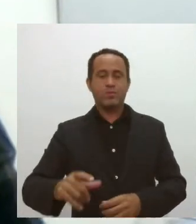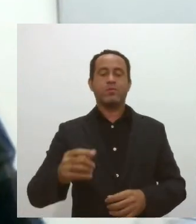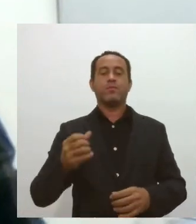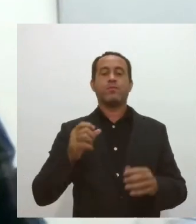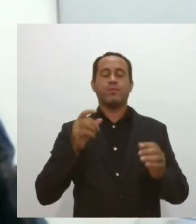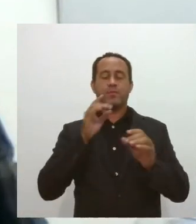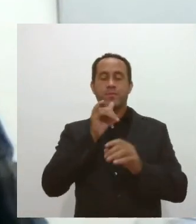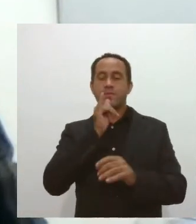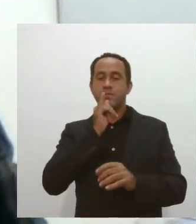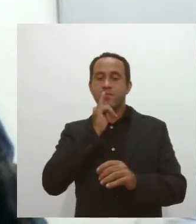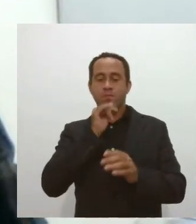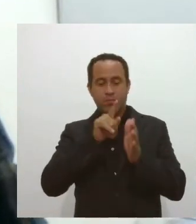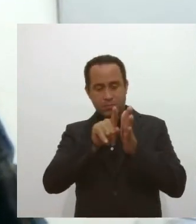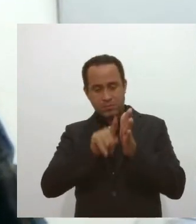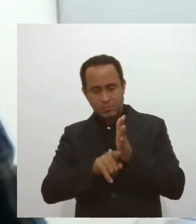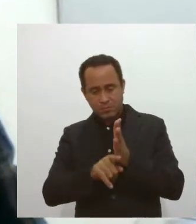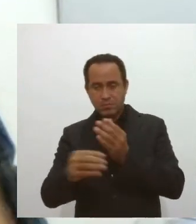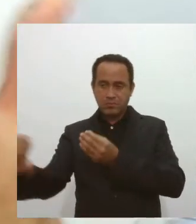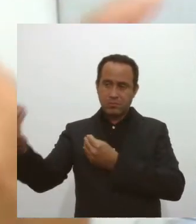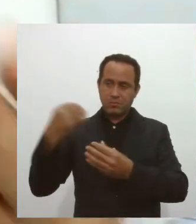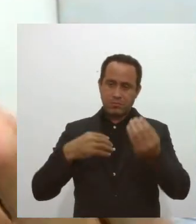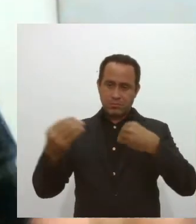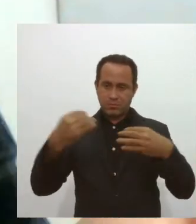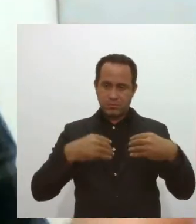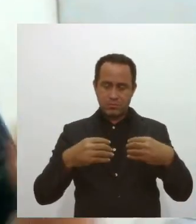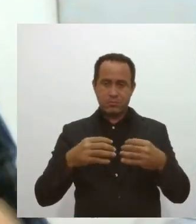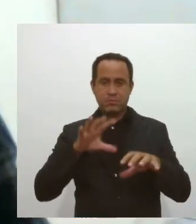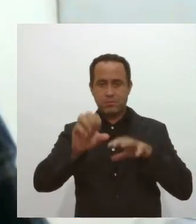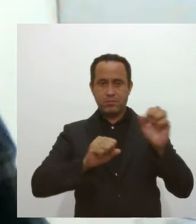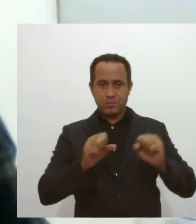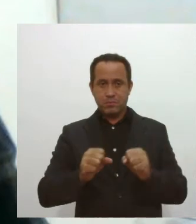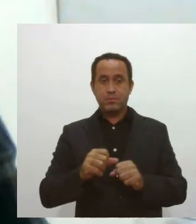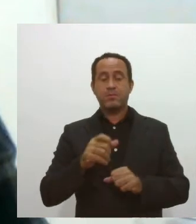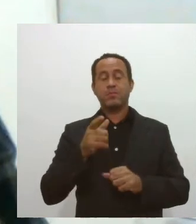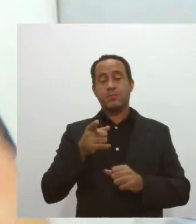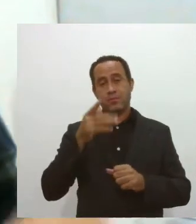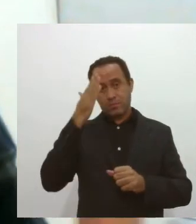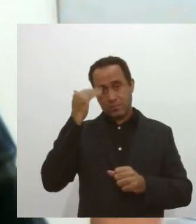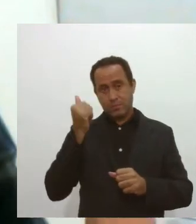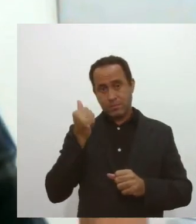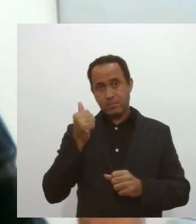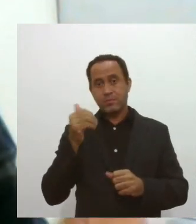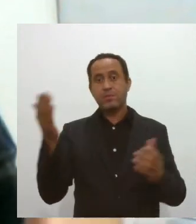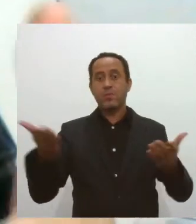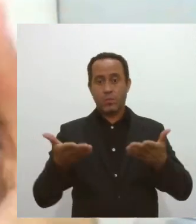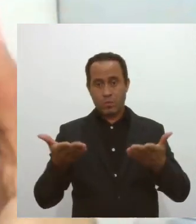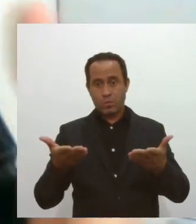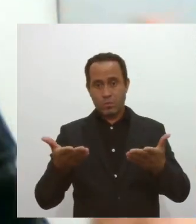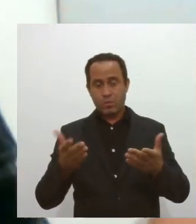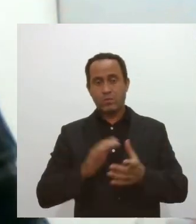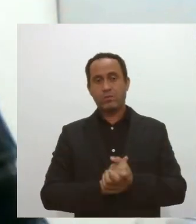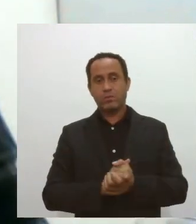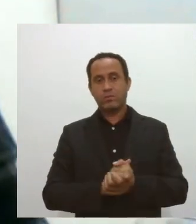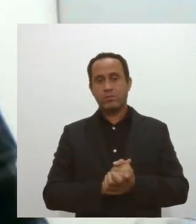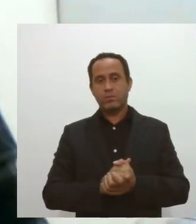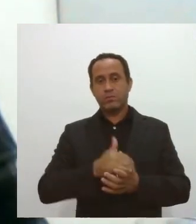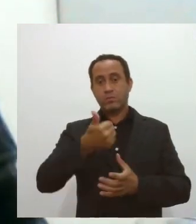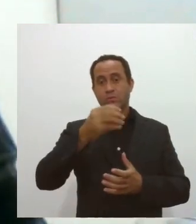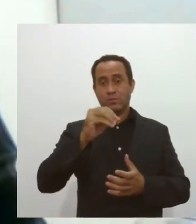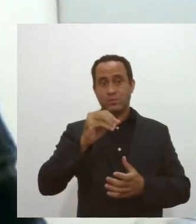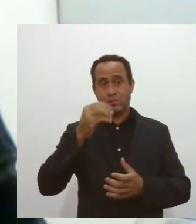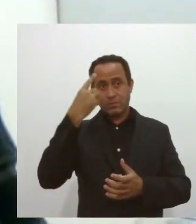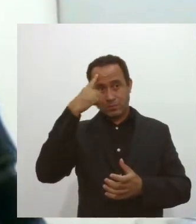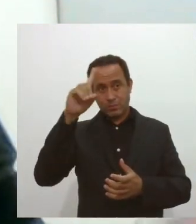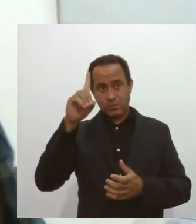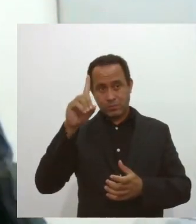amostras que vimos recebendo aqui no Lassen. Para você ter ideia, a gente já recebeu agora, nos 10 primeiros dias de